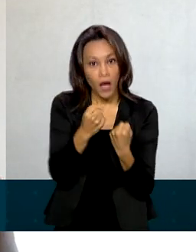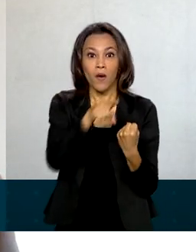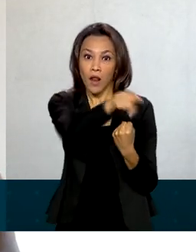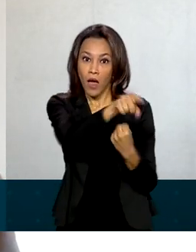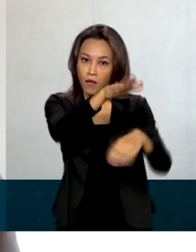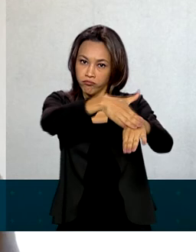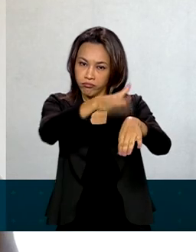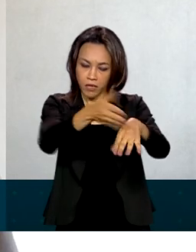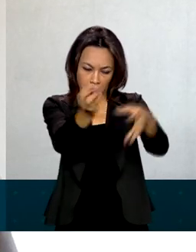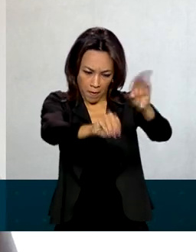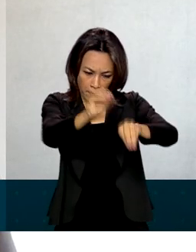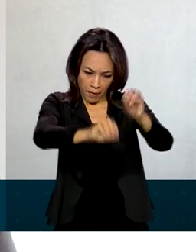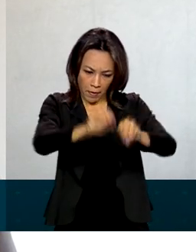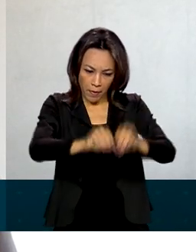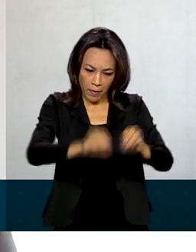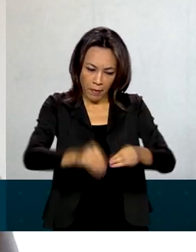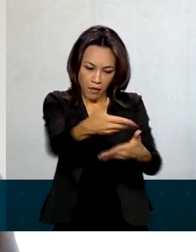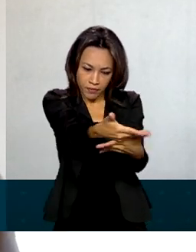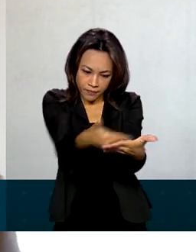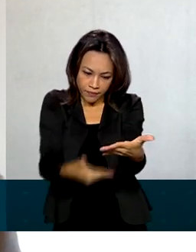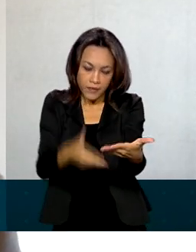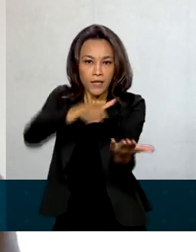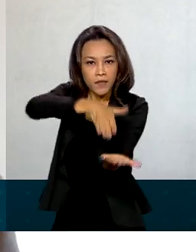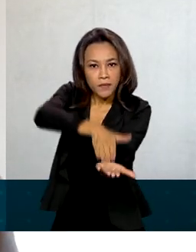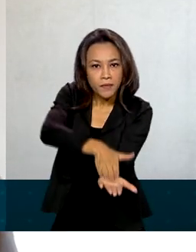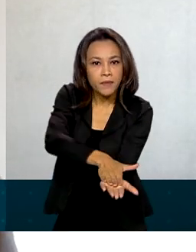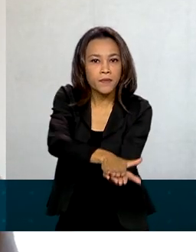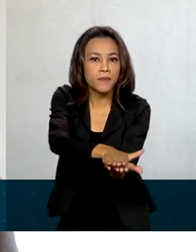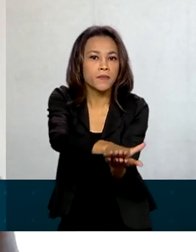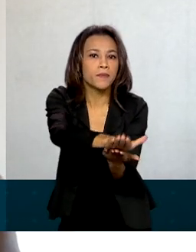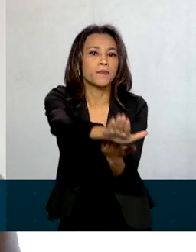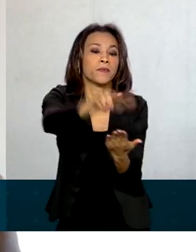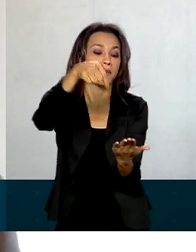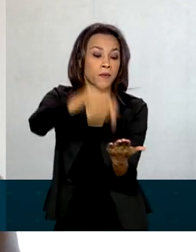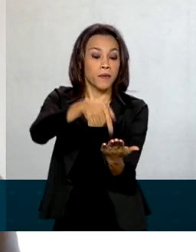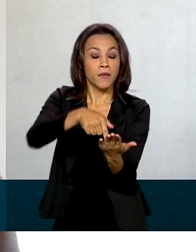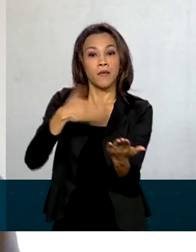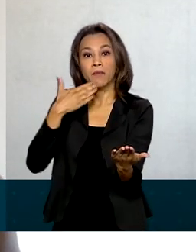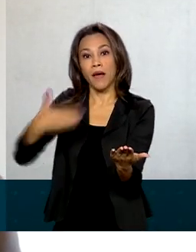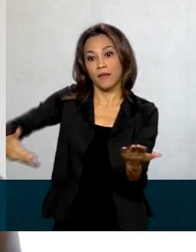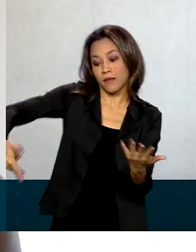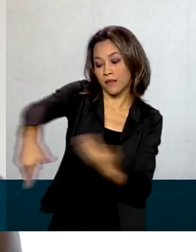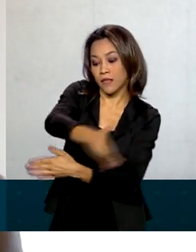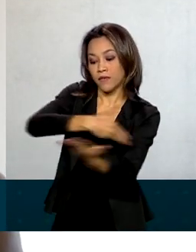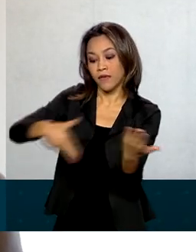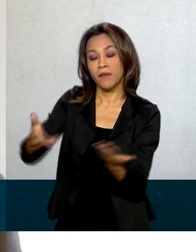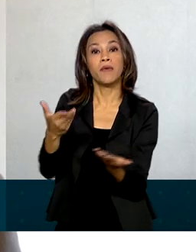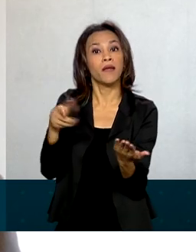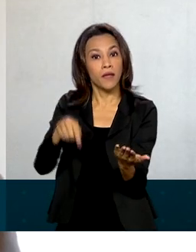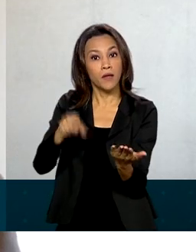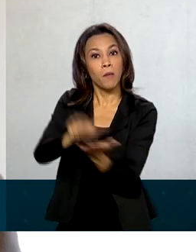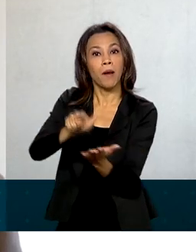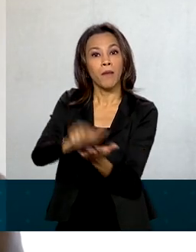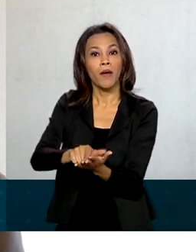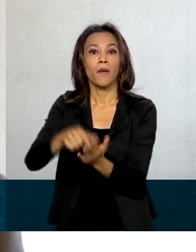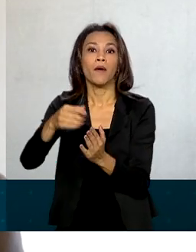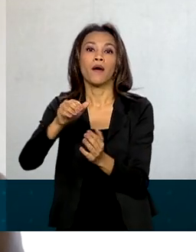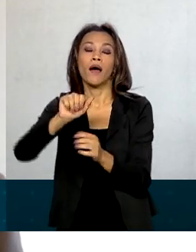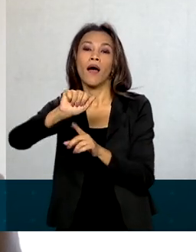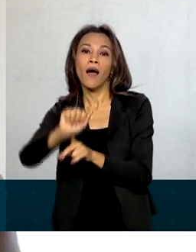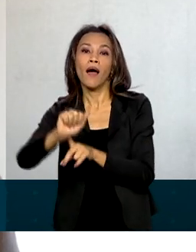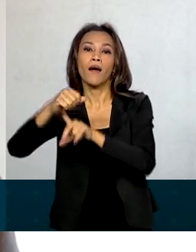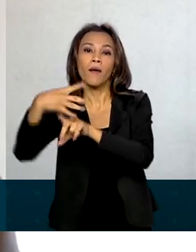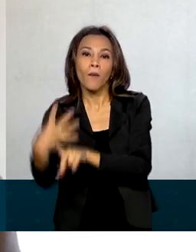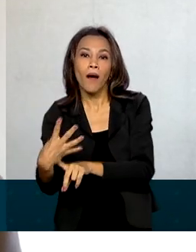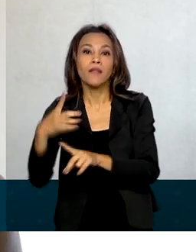formulário e já imprime autorização para transferência num papel A4, que ele vai ter um QR Code,